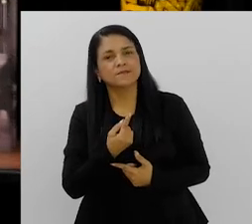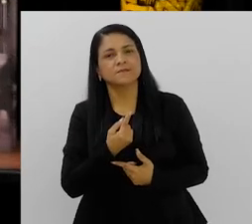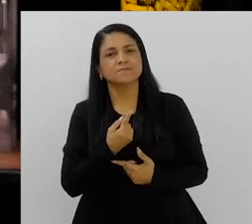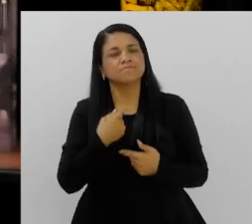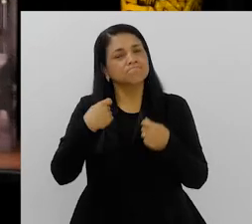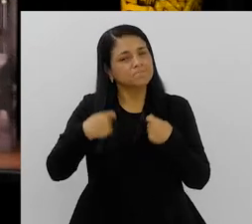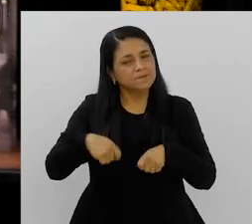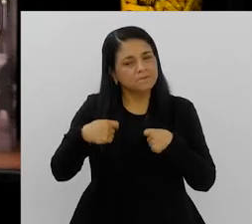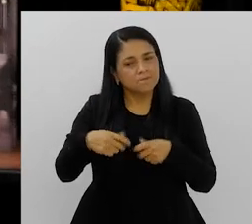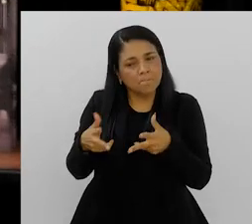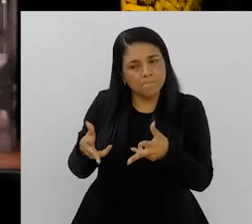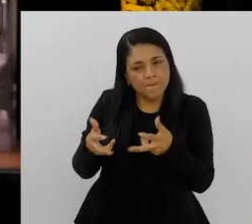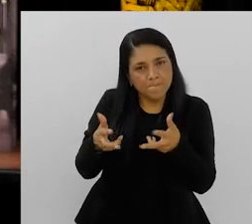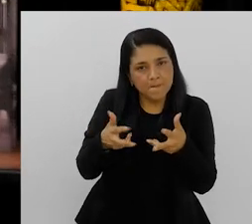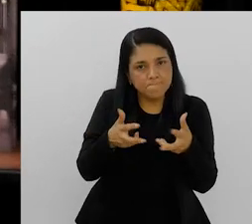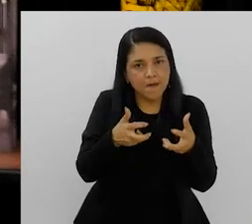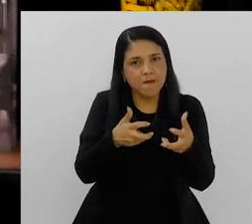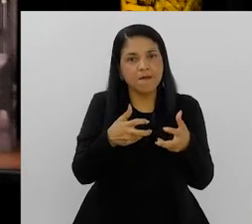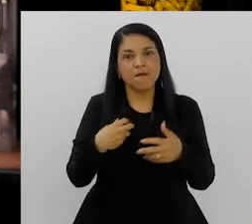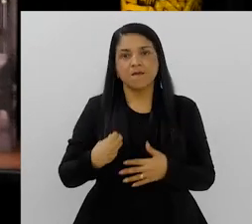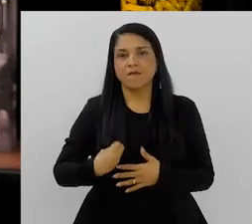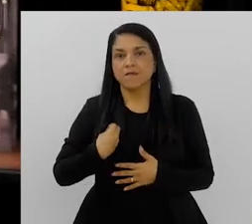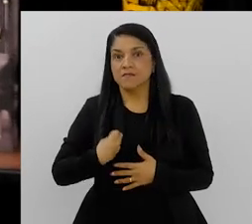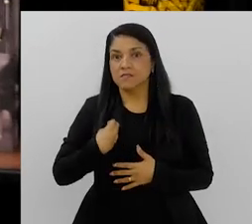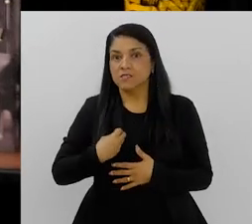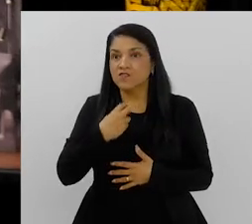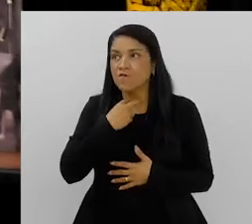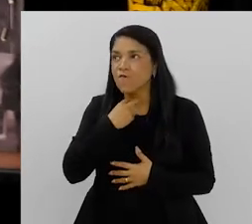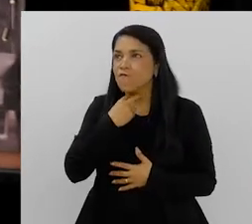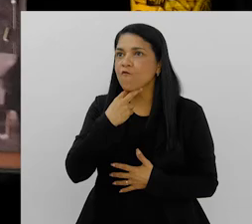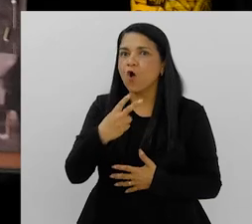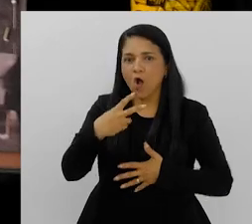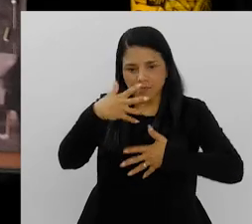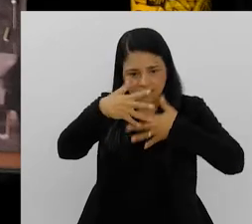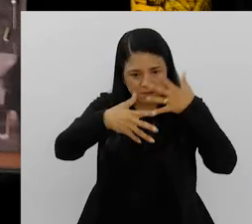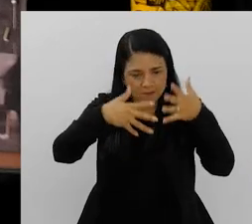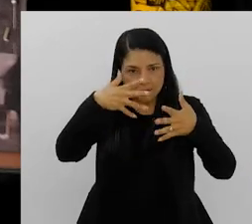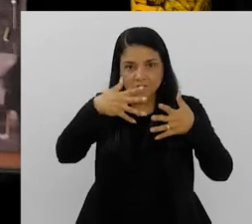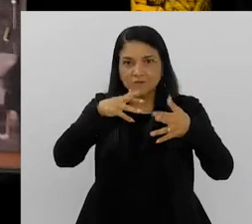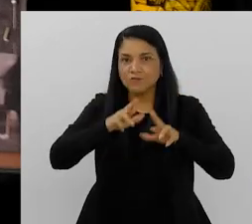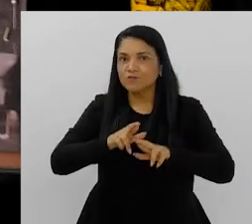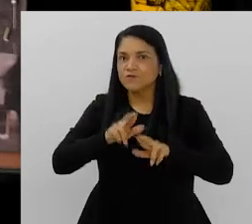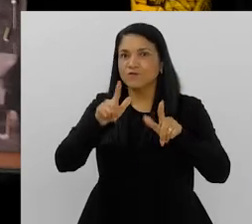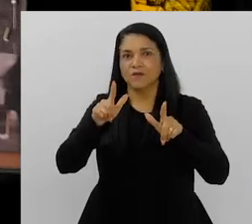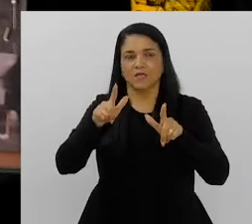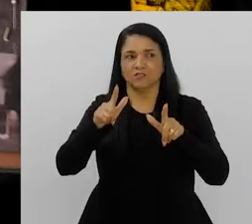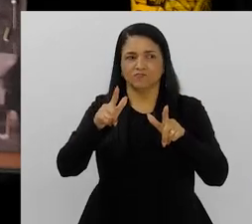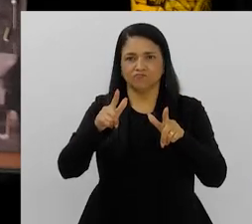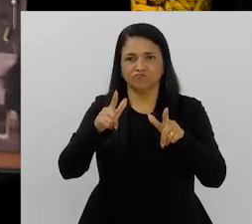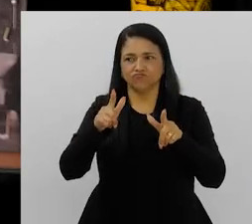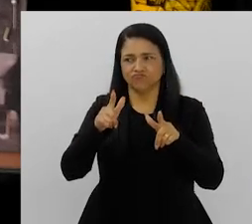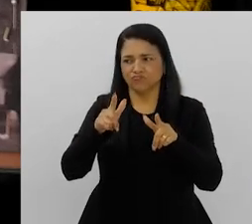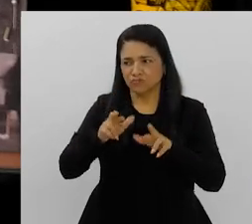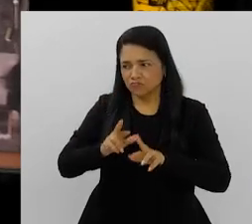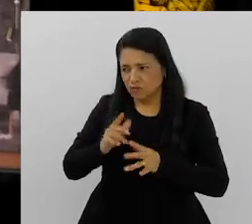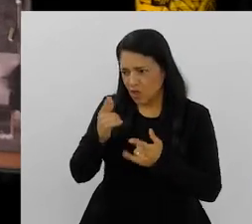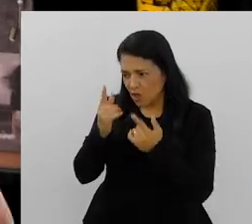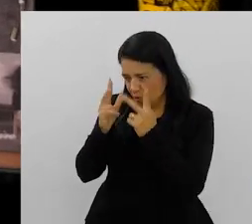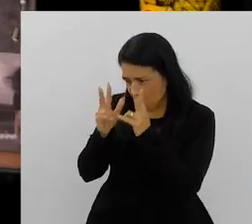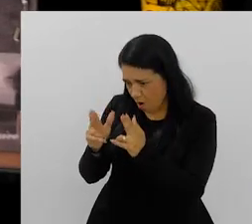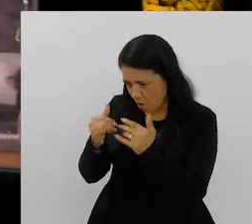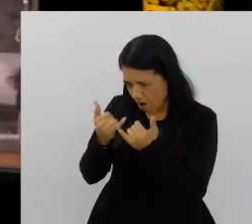a gente precisa perceber que existem vozes que são diferentes, que não são as mesmas vozes que as nossas.